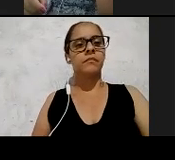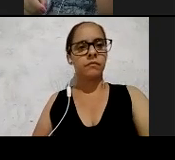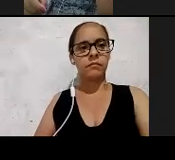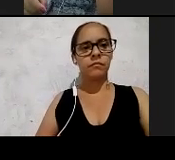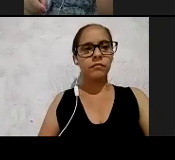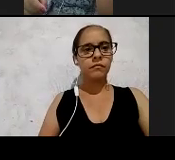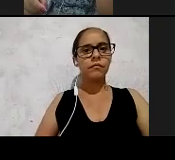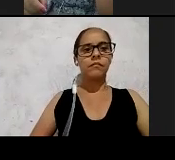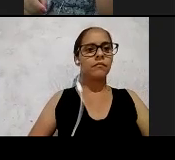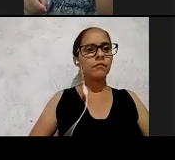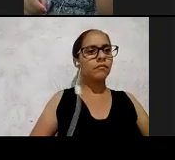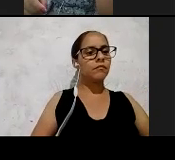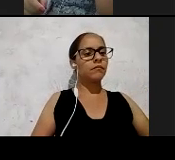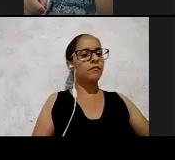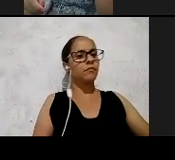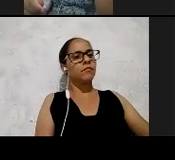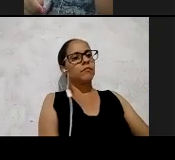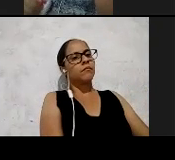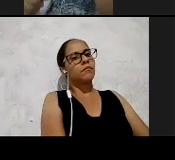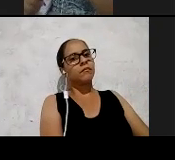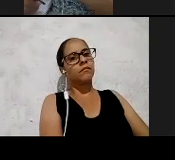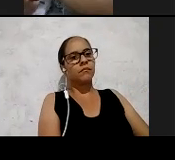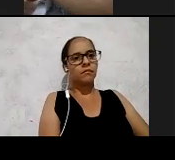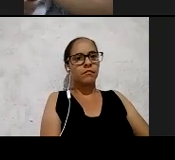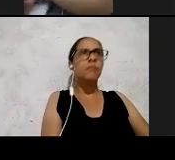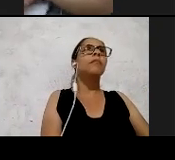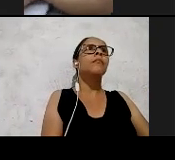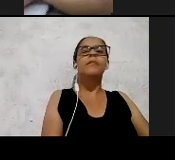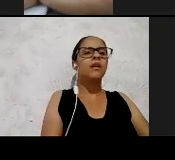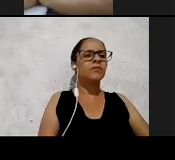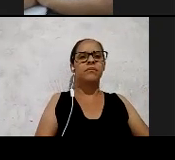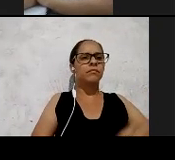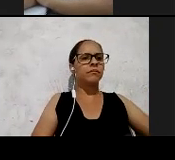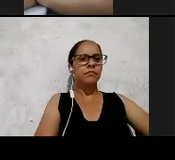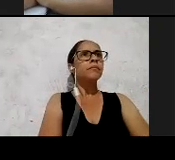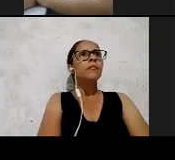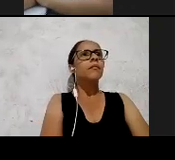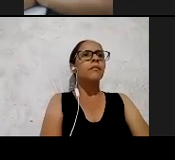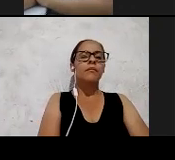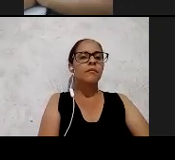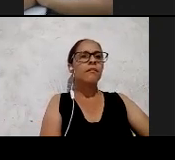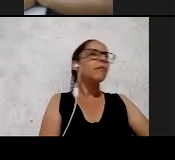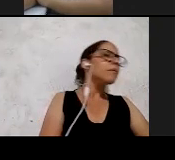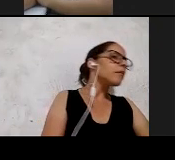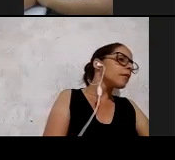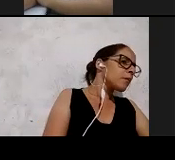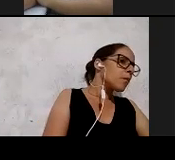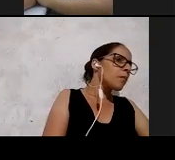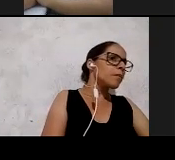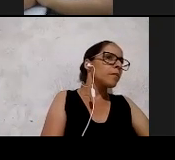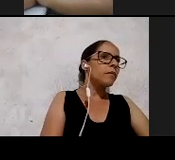falar que era uma realidade própria, uma realidade própria dos